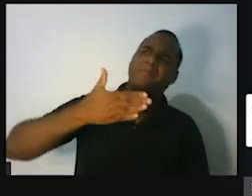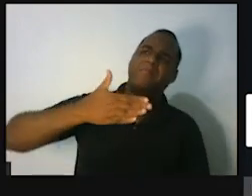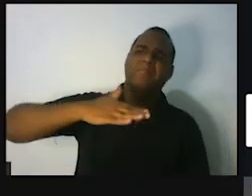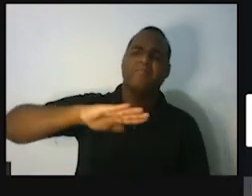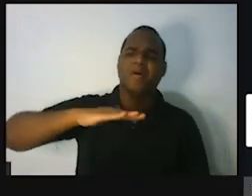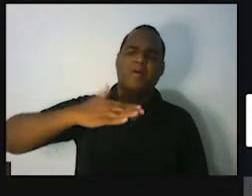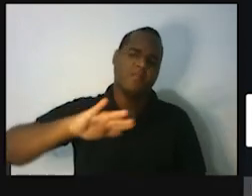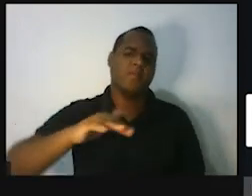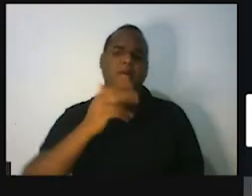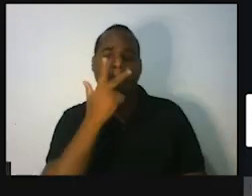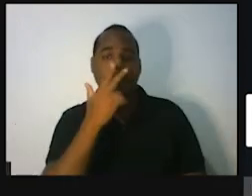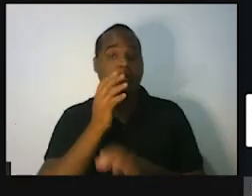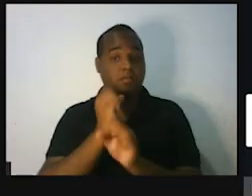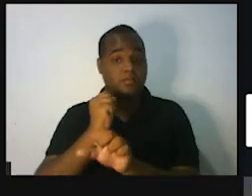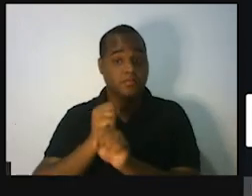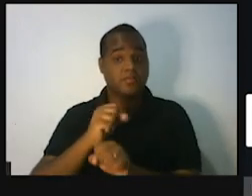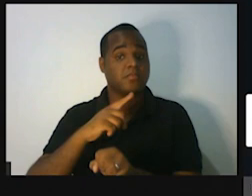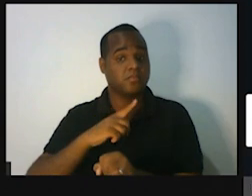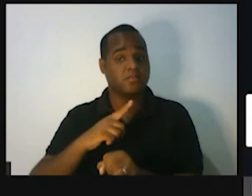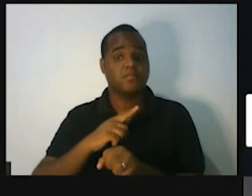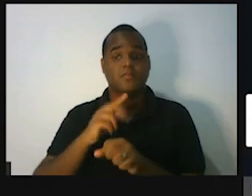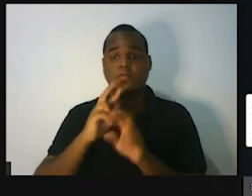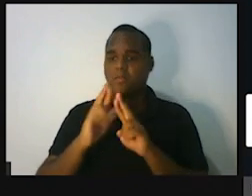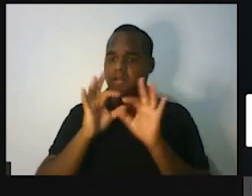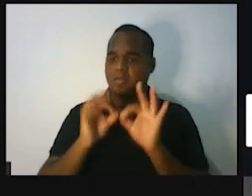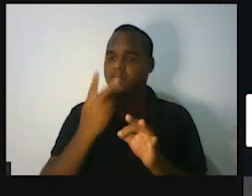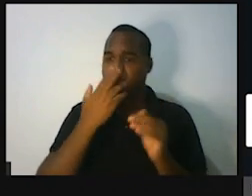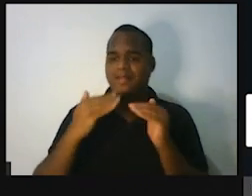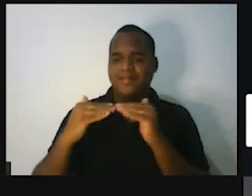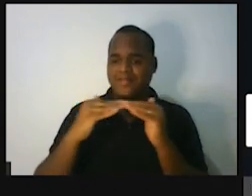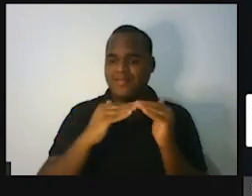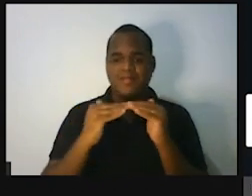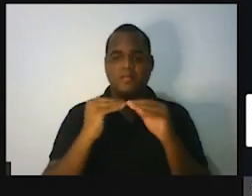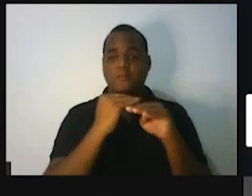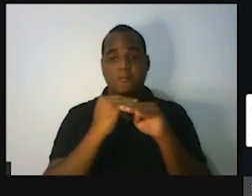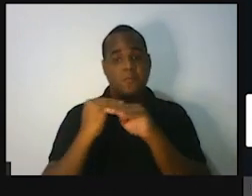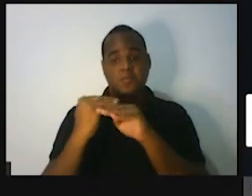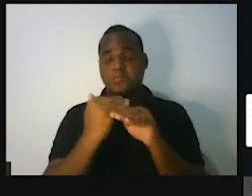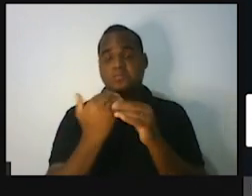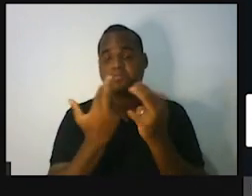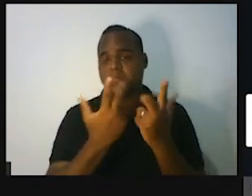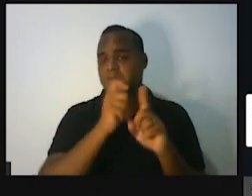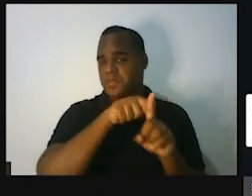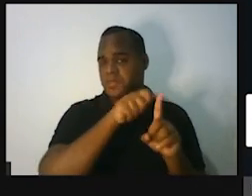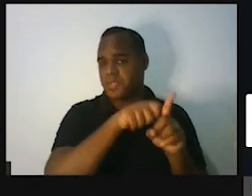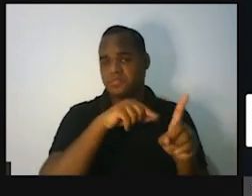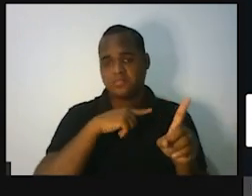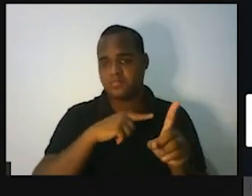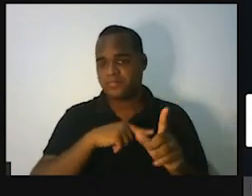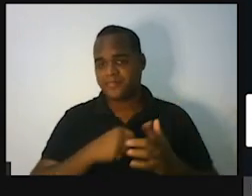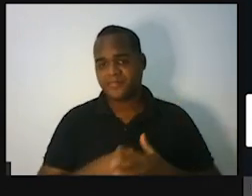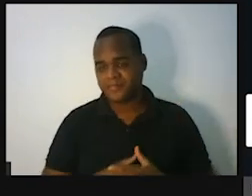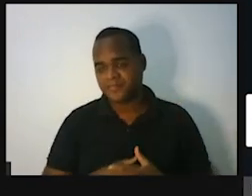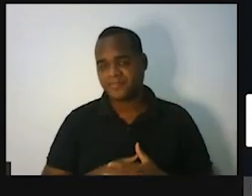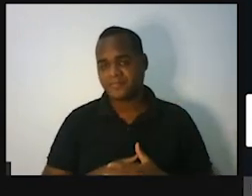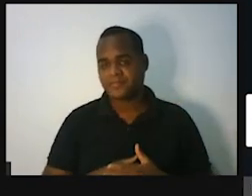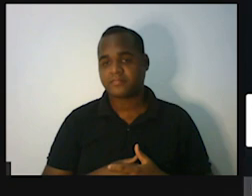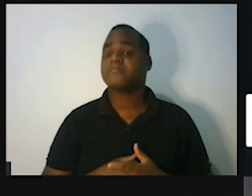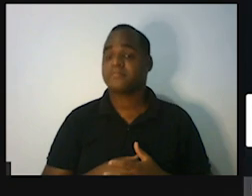quanto foi gasto de consumo de energia igualmente em cada mês. Esse modelozinho